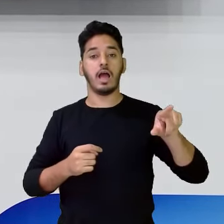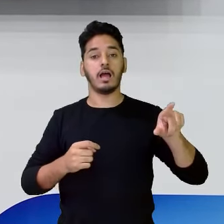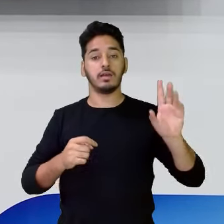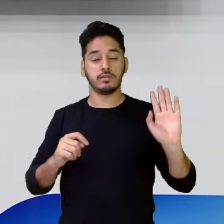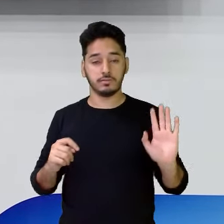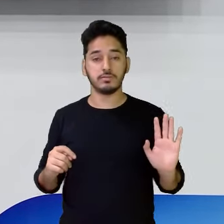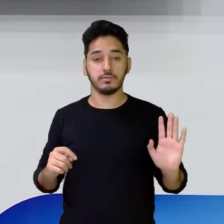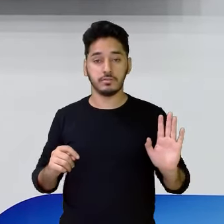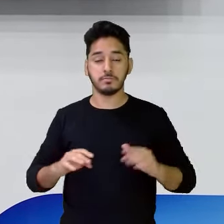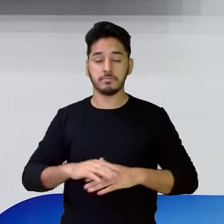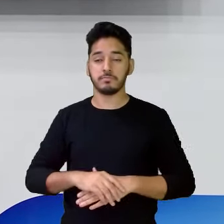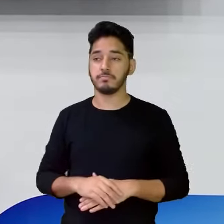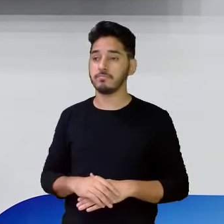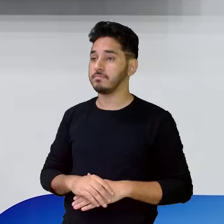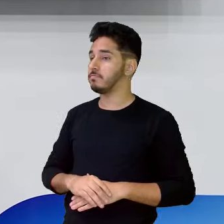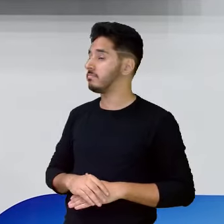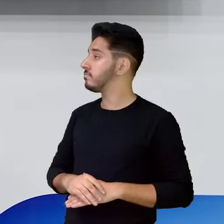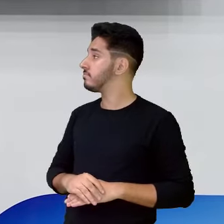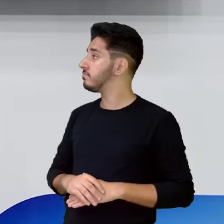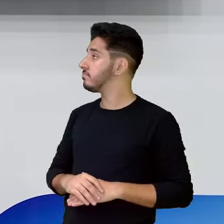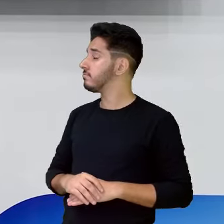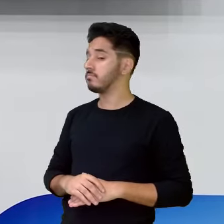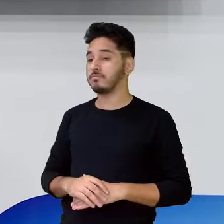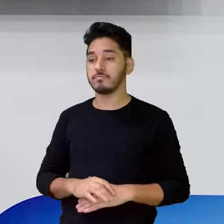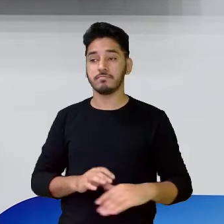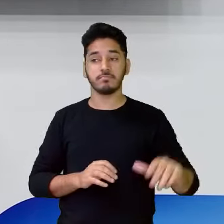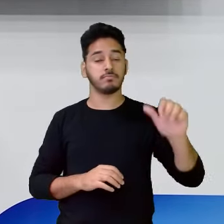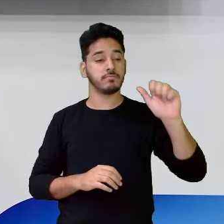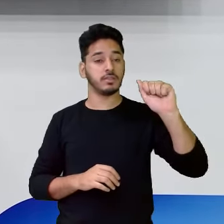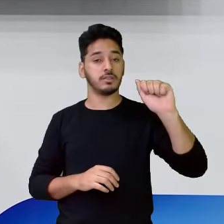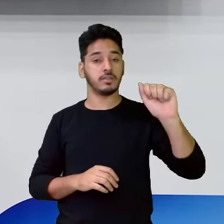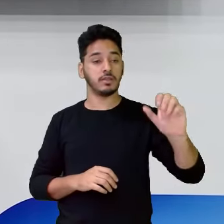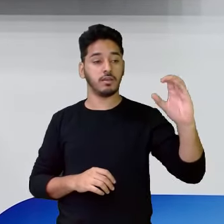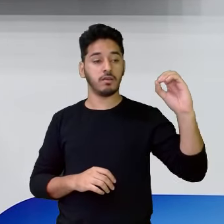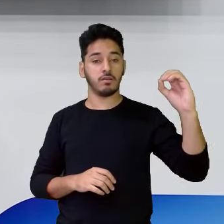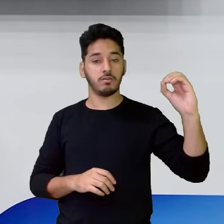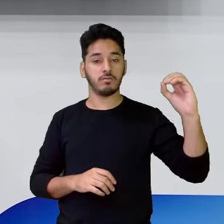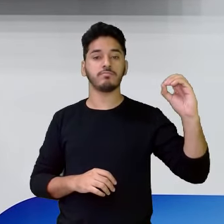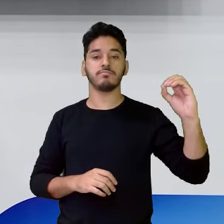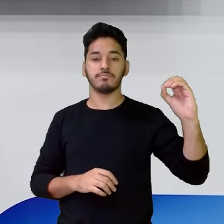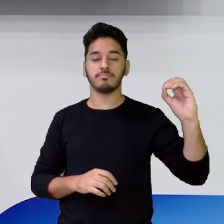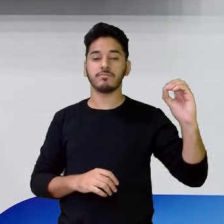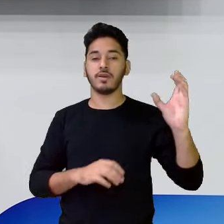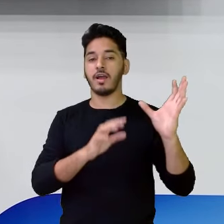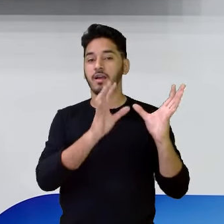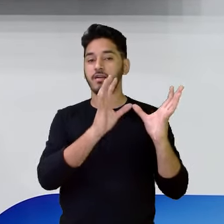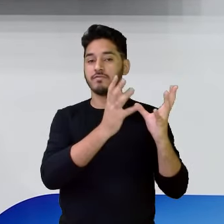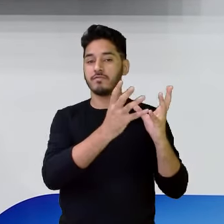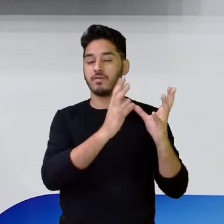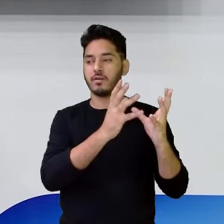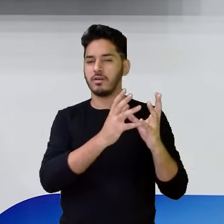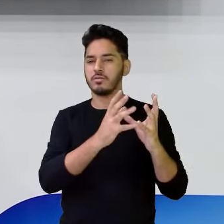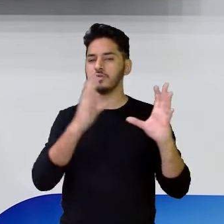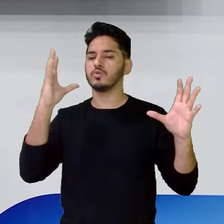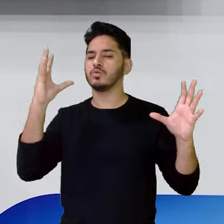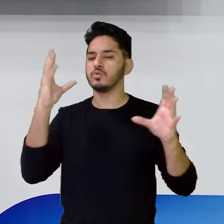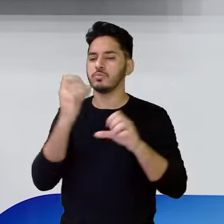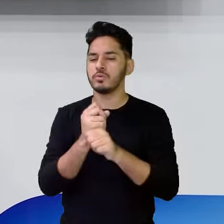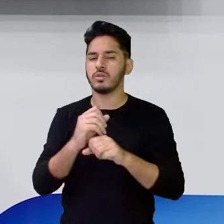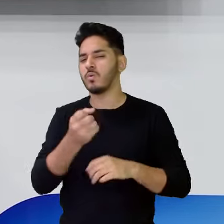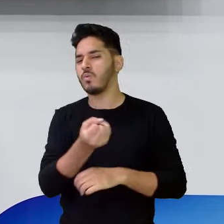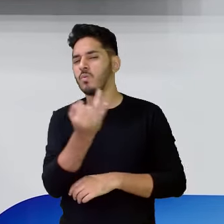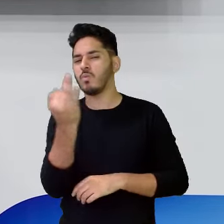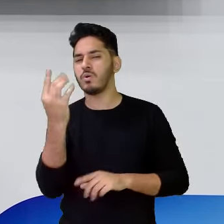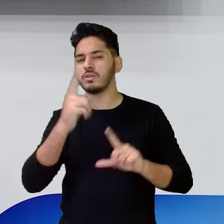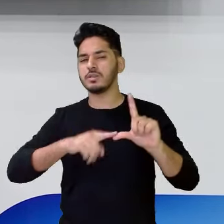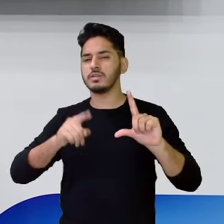chama nessa atenção para o som A e O. São as vogais. Ao total, seriam quantas